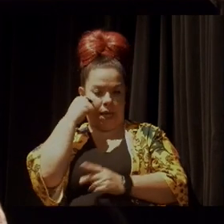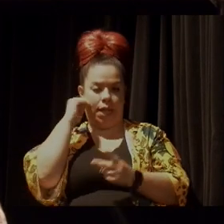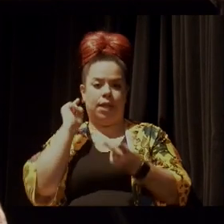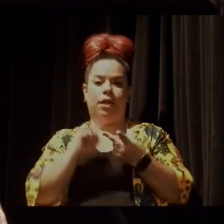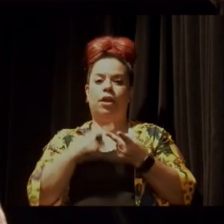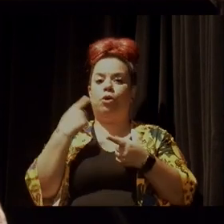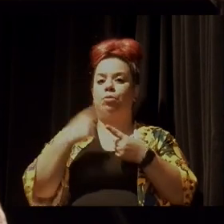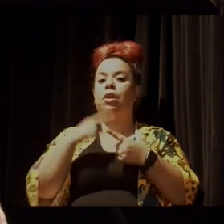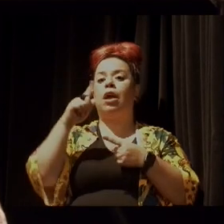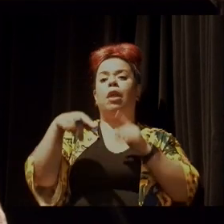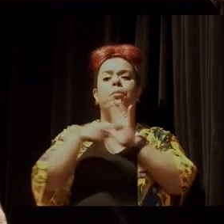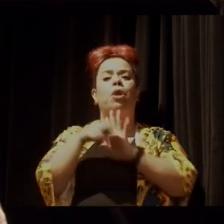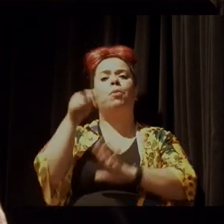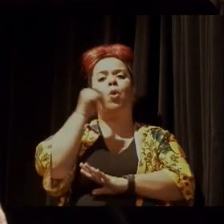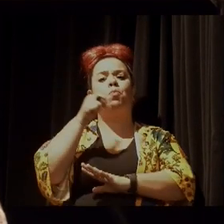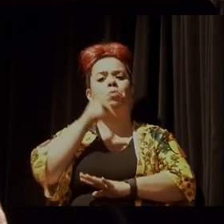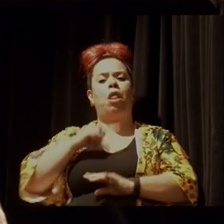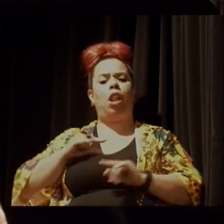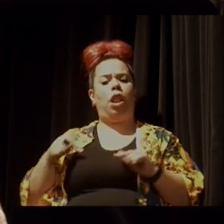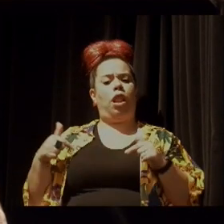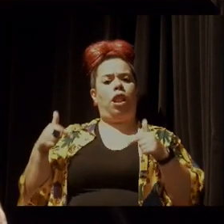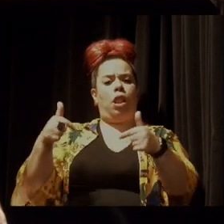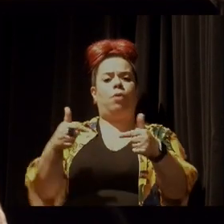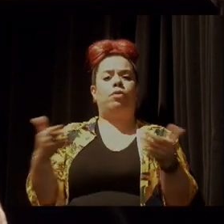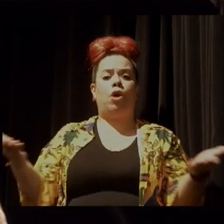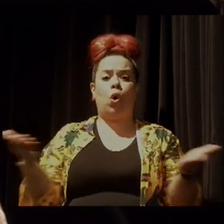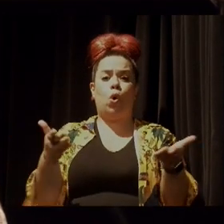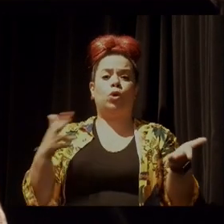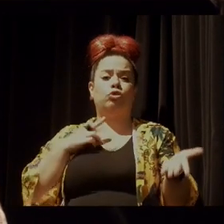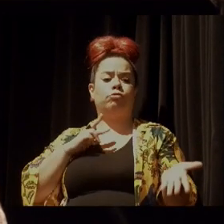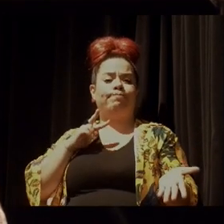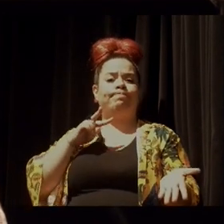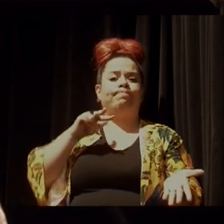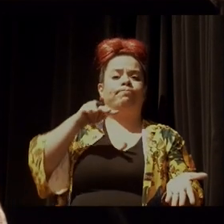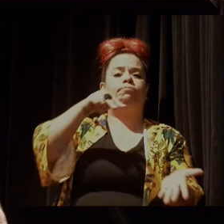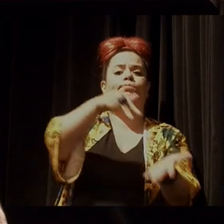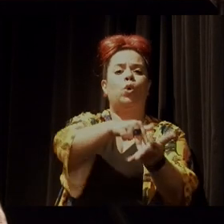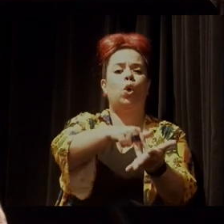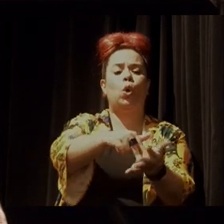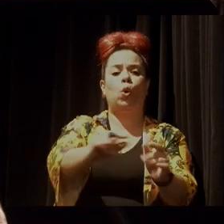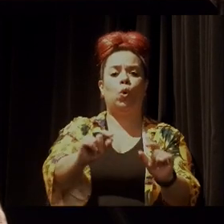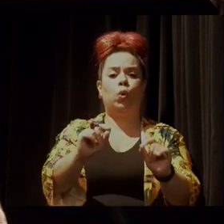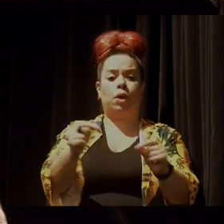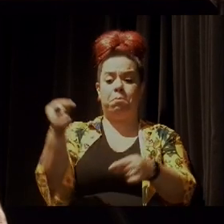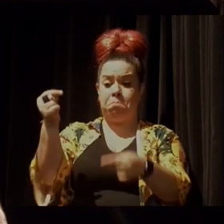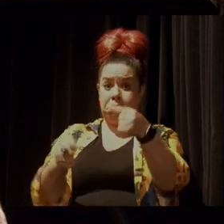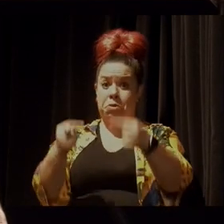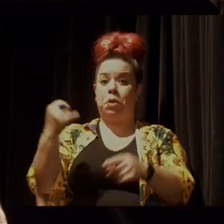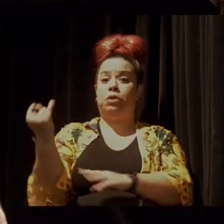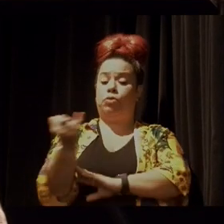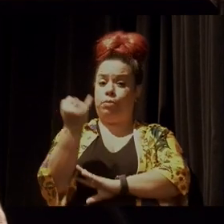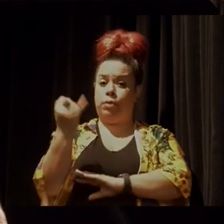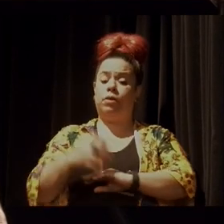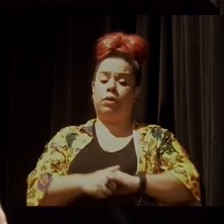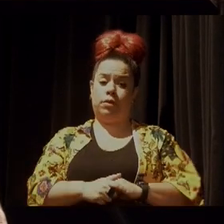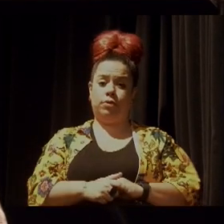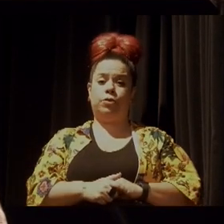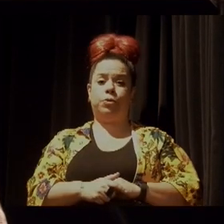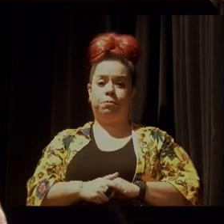mulher extrativista, que hoje ocupa um espaço político muito importante.